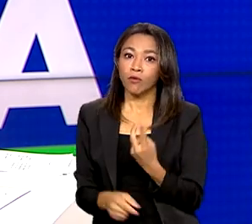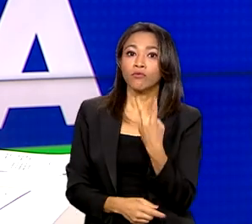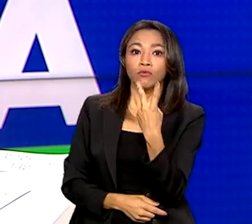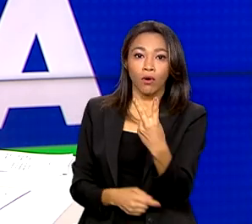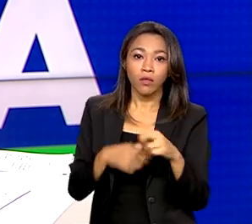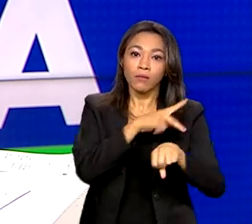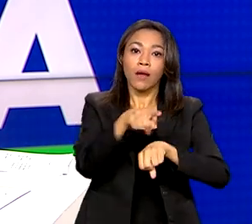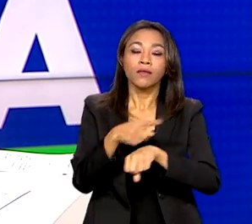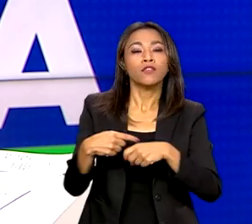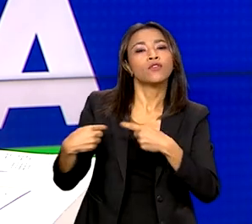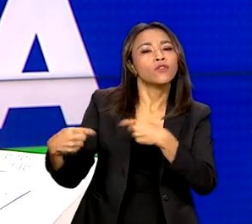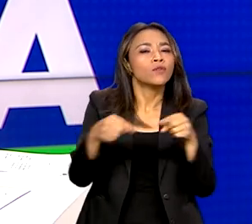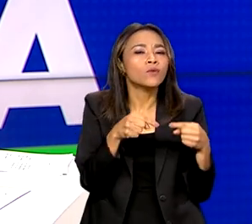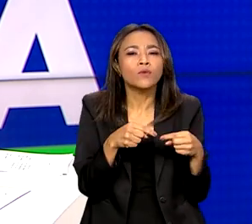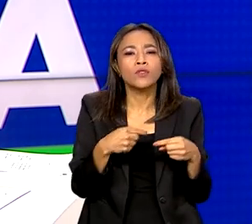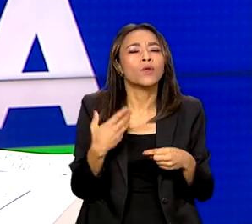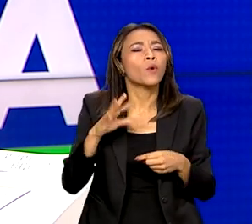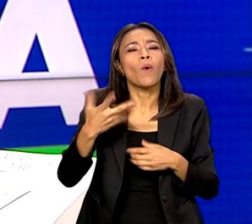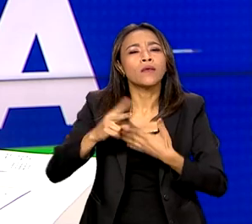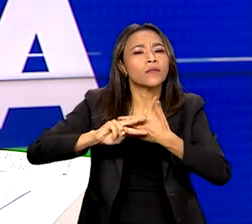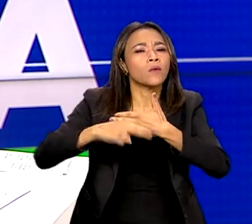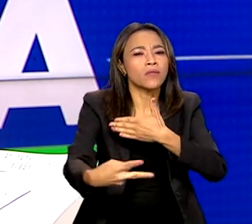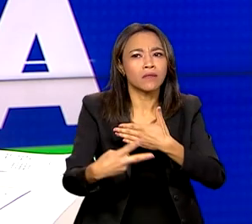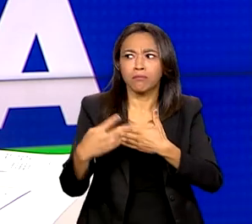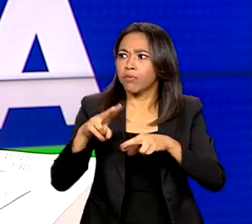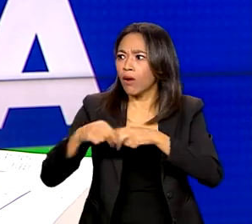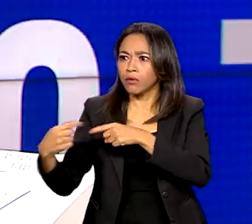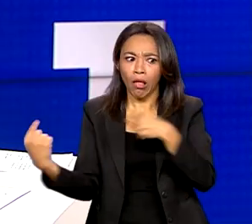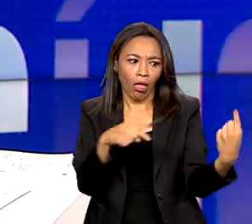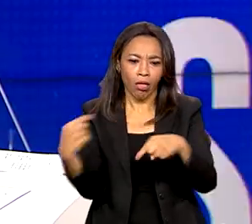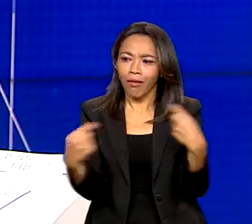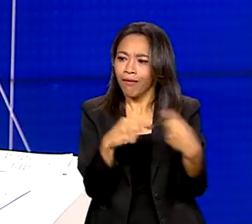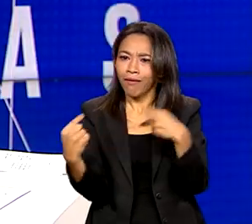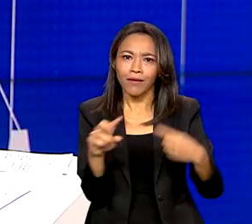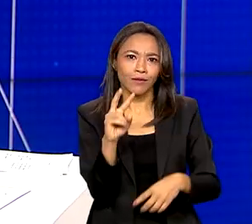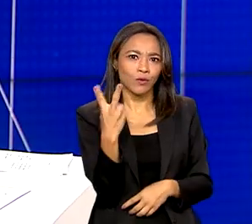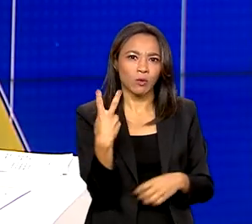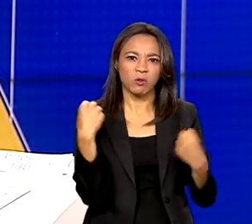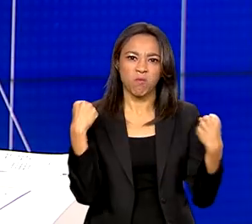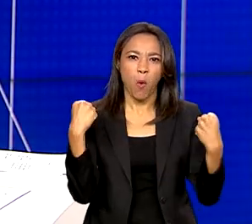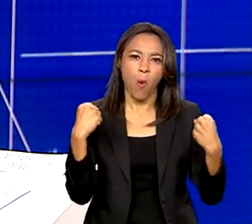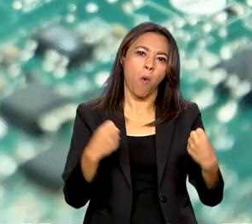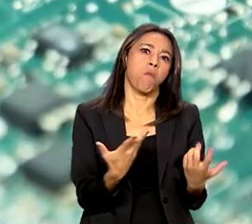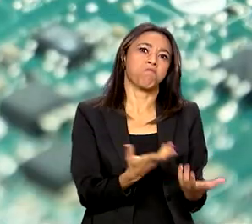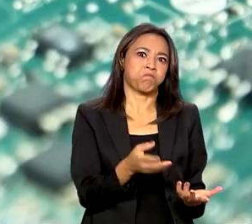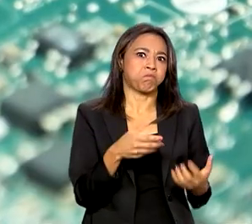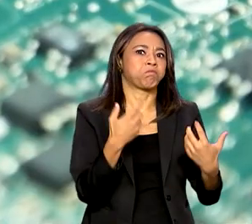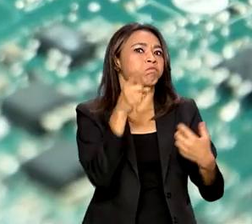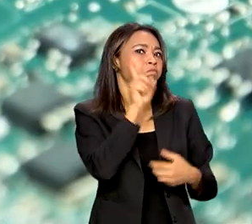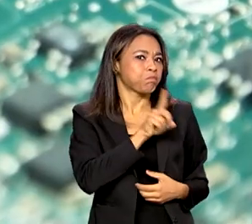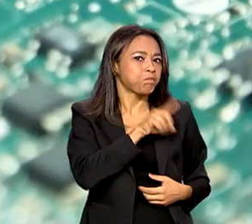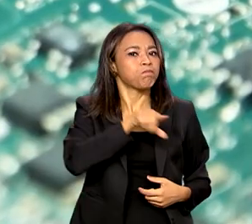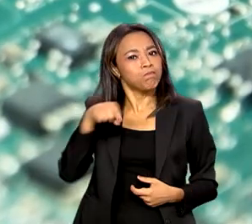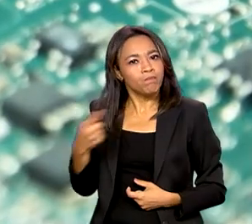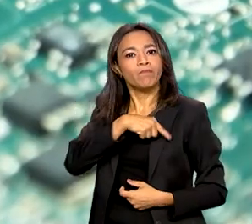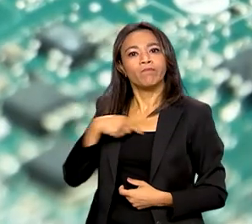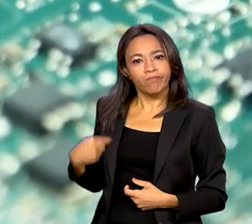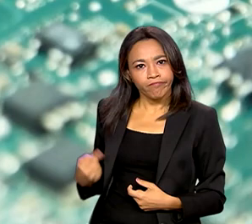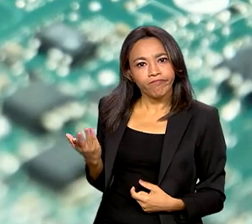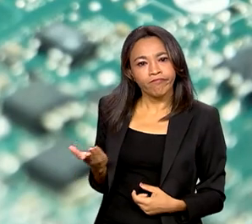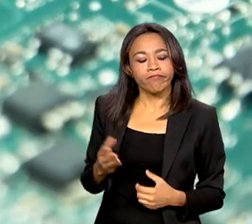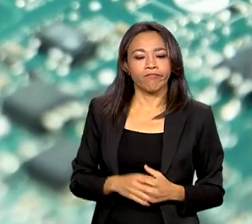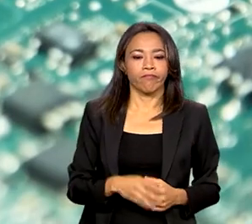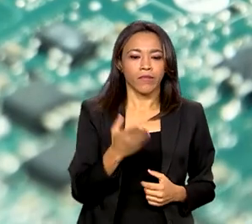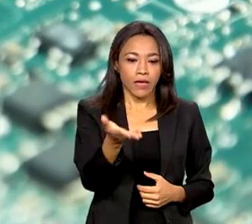discute quais serão as consequências da disputa entre os dois gigantes da área. Os semicondutores são